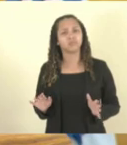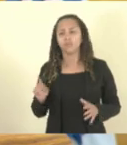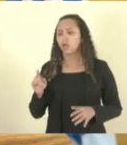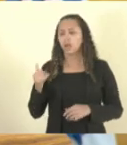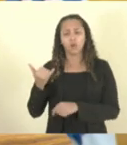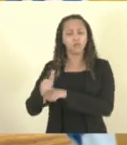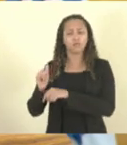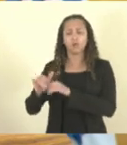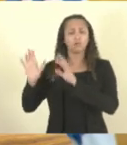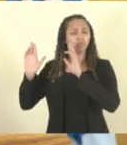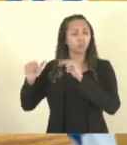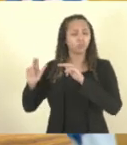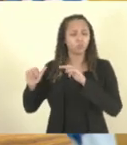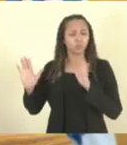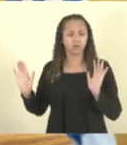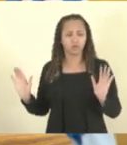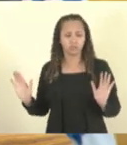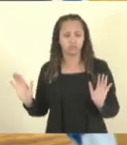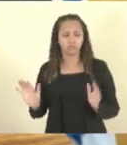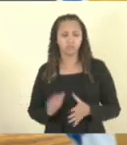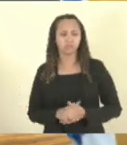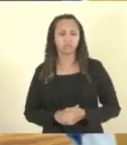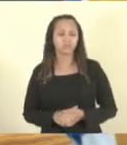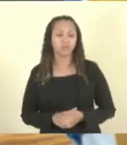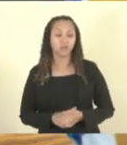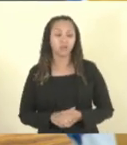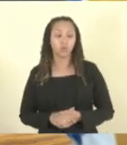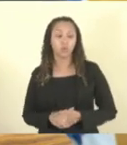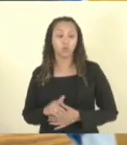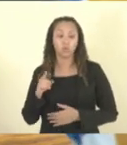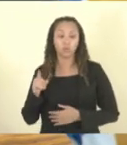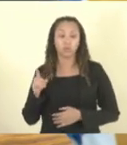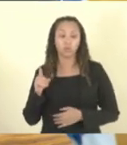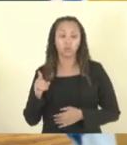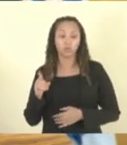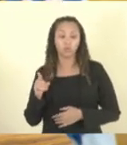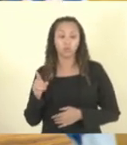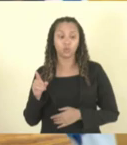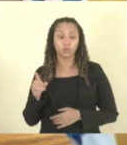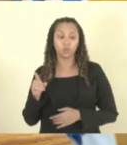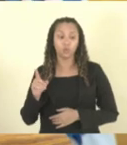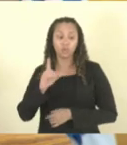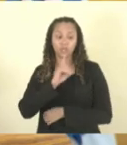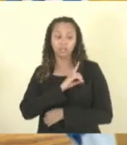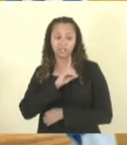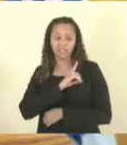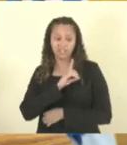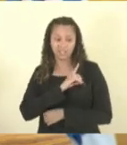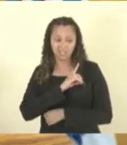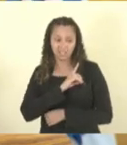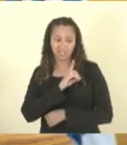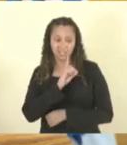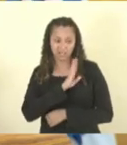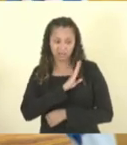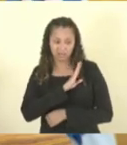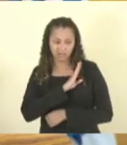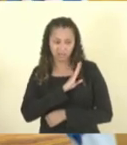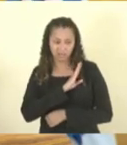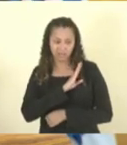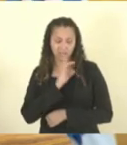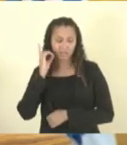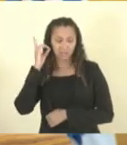não falta sessão. O delegado Danilo Baez, o